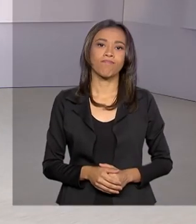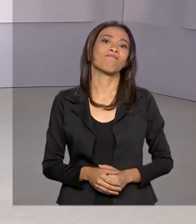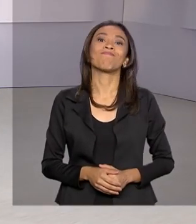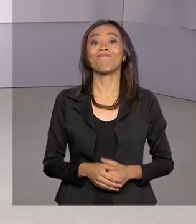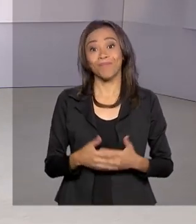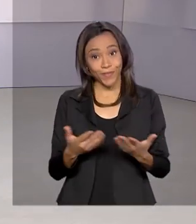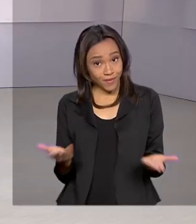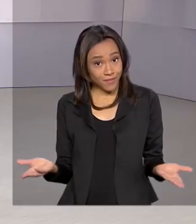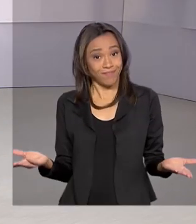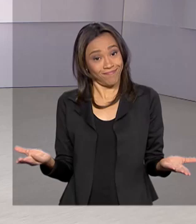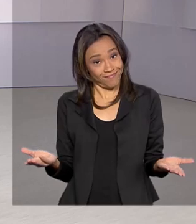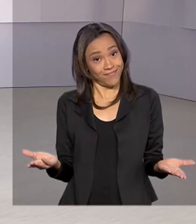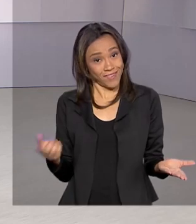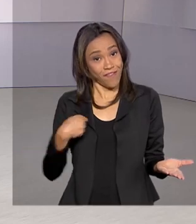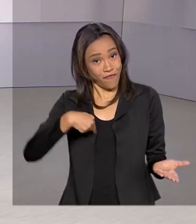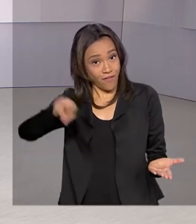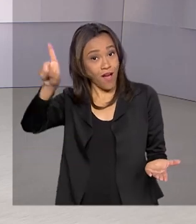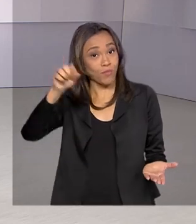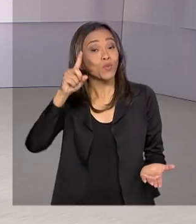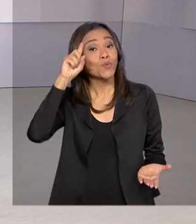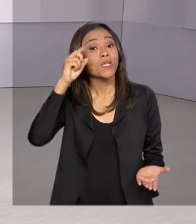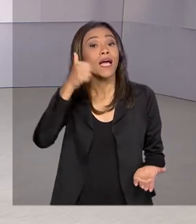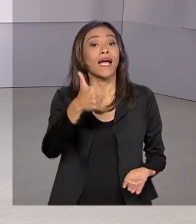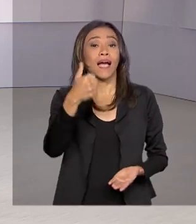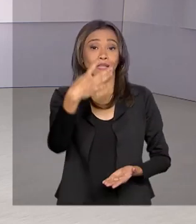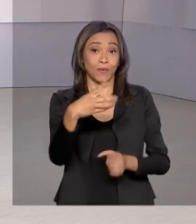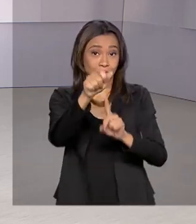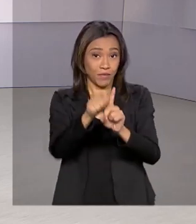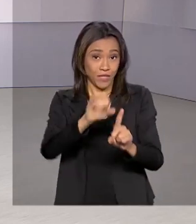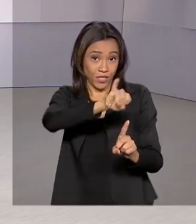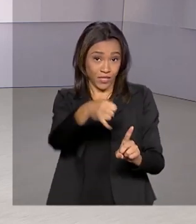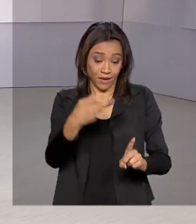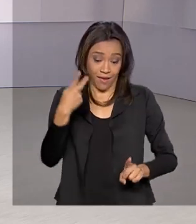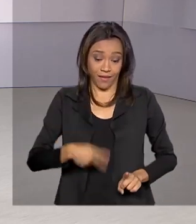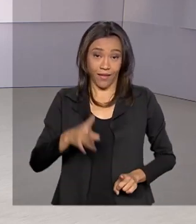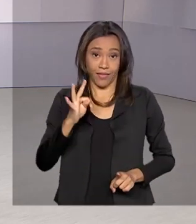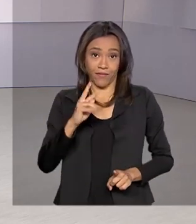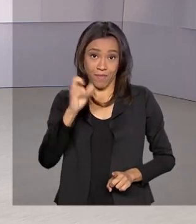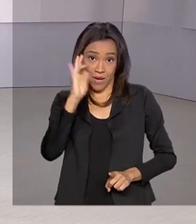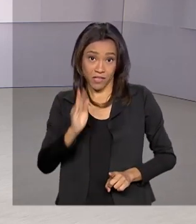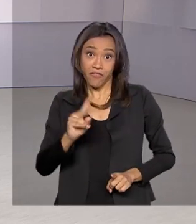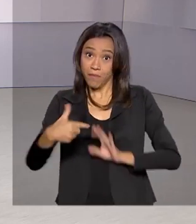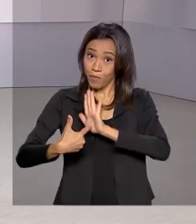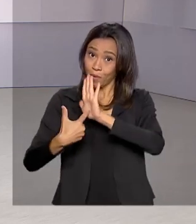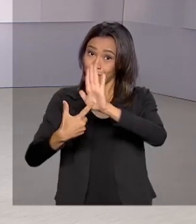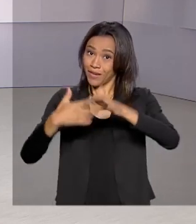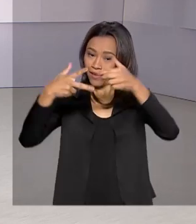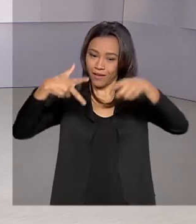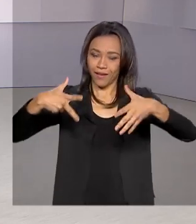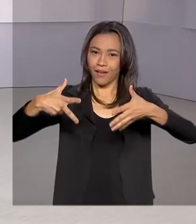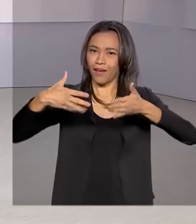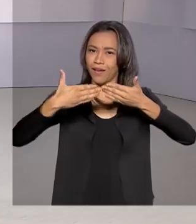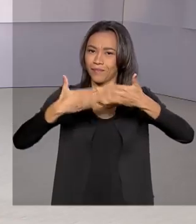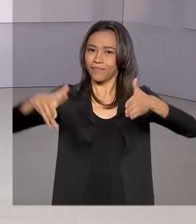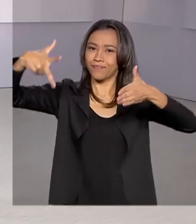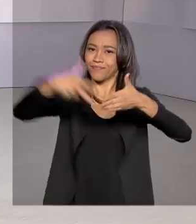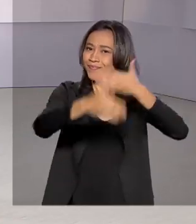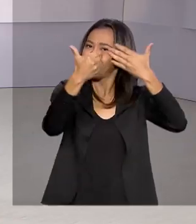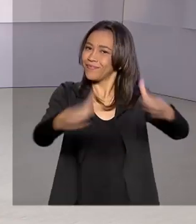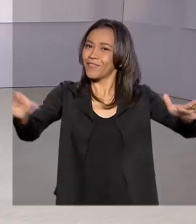Olha, e nós estaremos lá. No dia 14 de janeiro, a TV Brasil vai transmitir a reinauguração da nova base